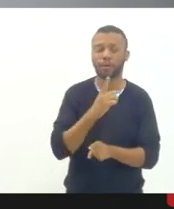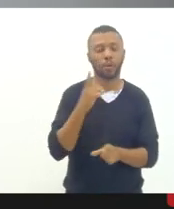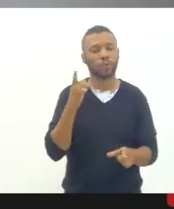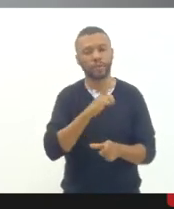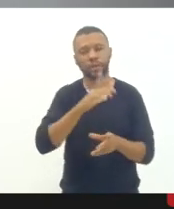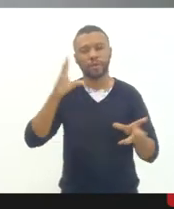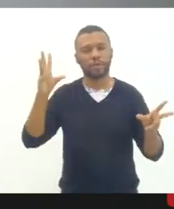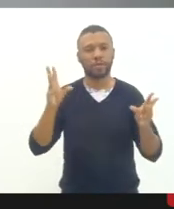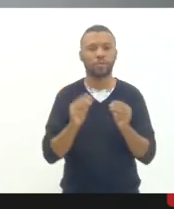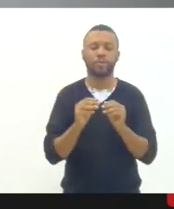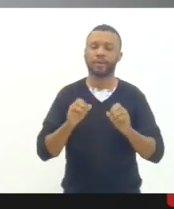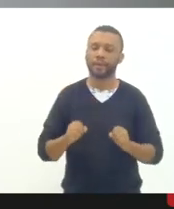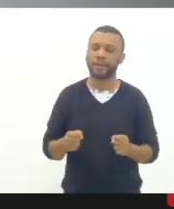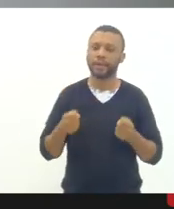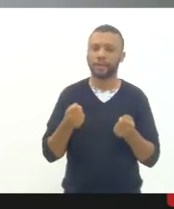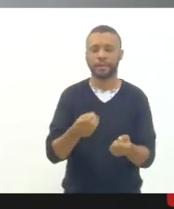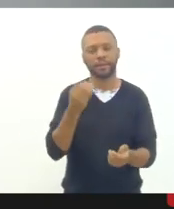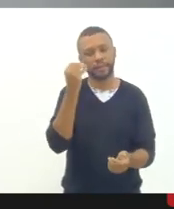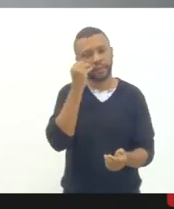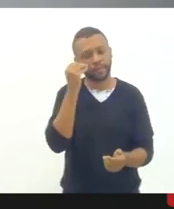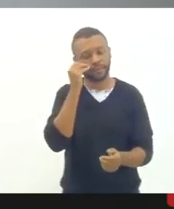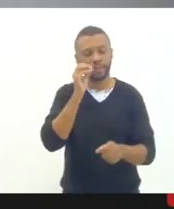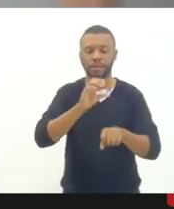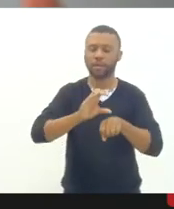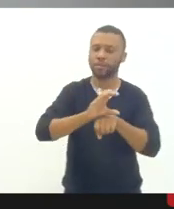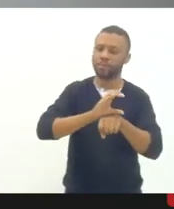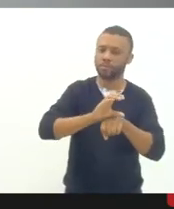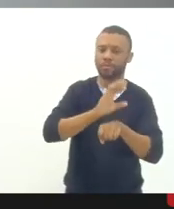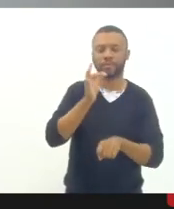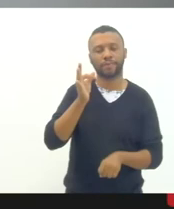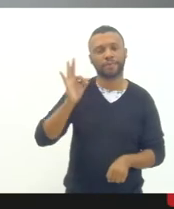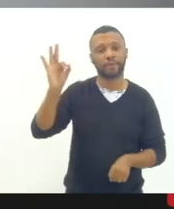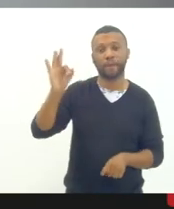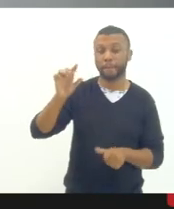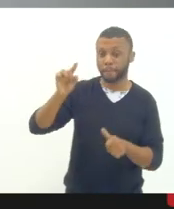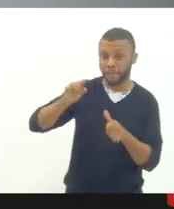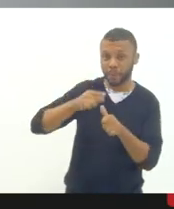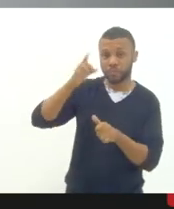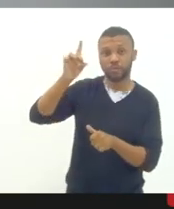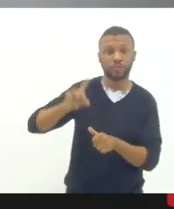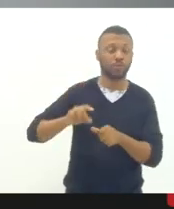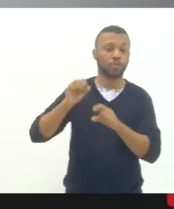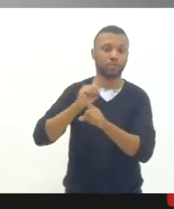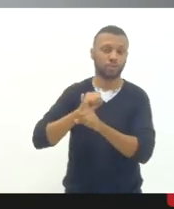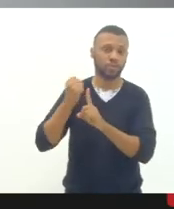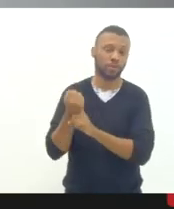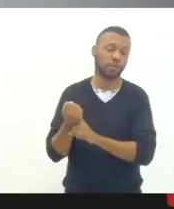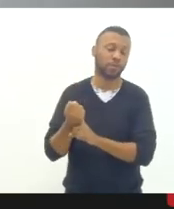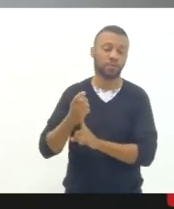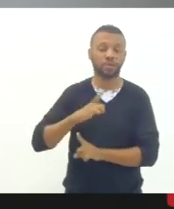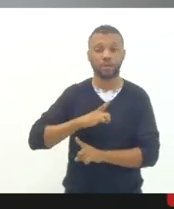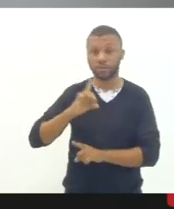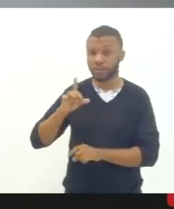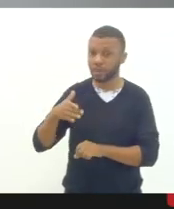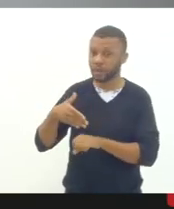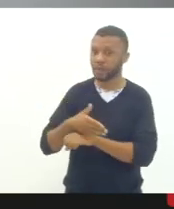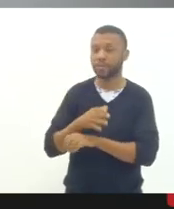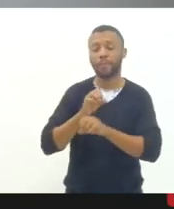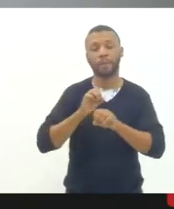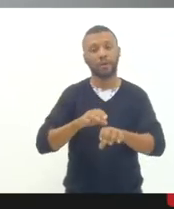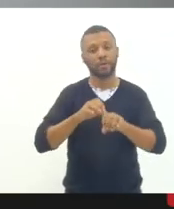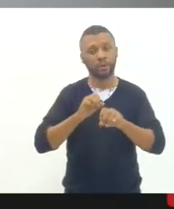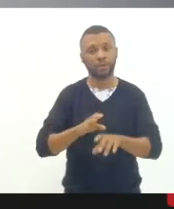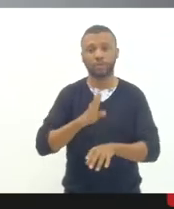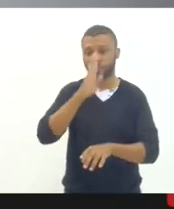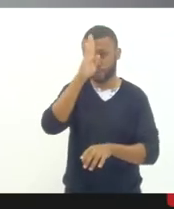possa garantir o que está previsto na Constituição Federal o primeiro direito social listado que é o direito a uma educação pública